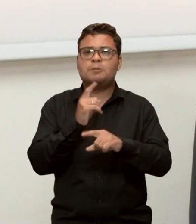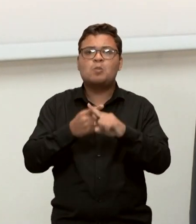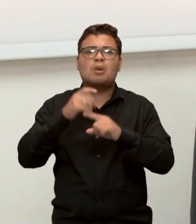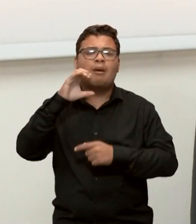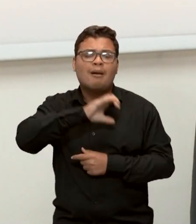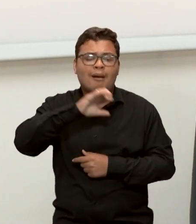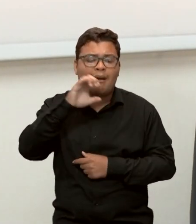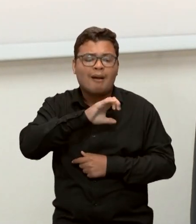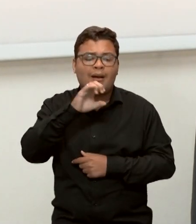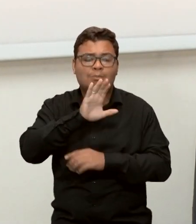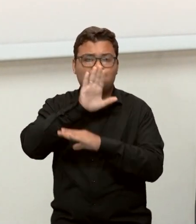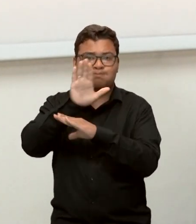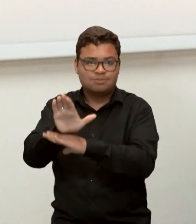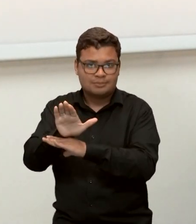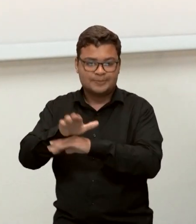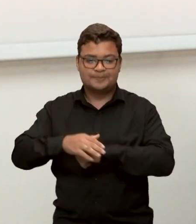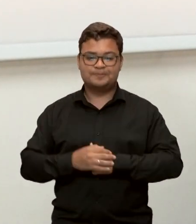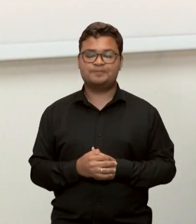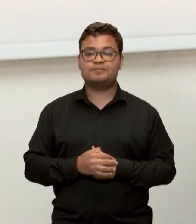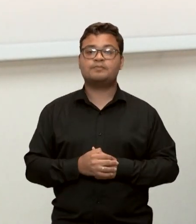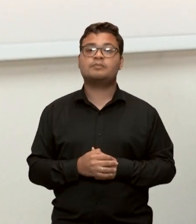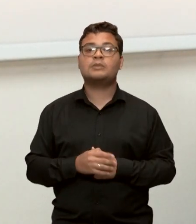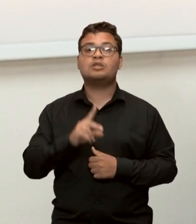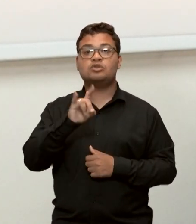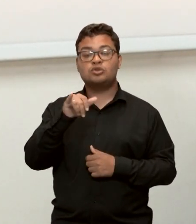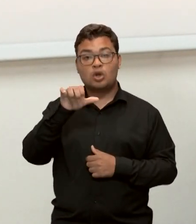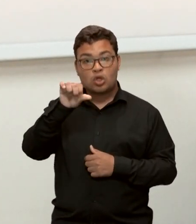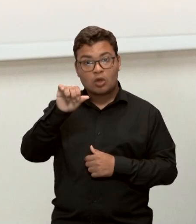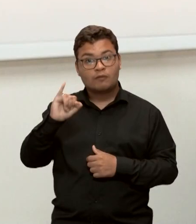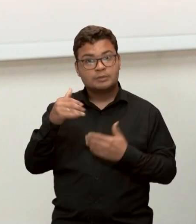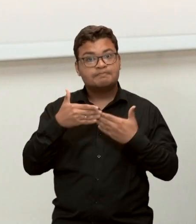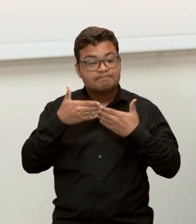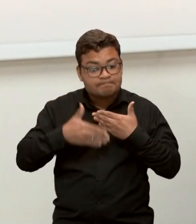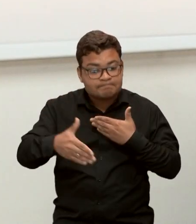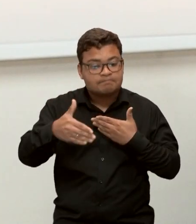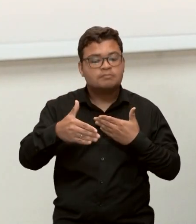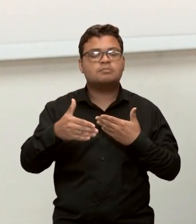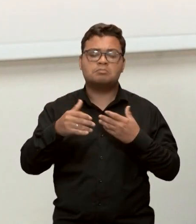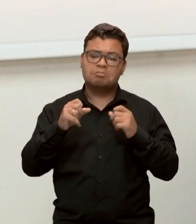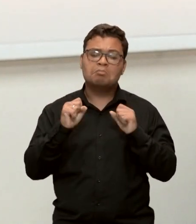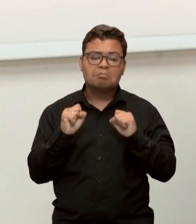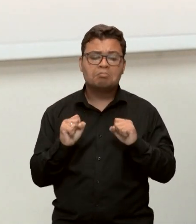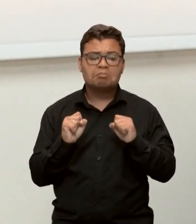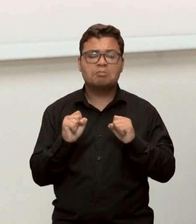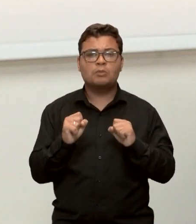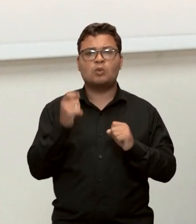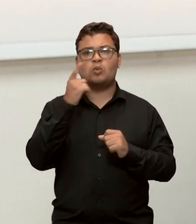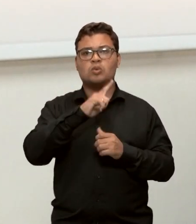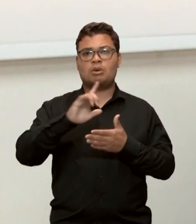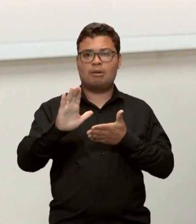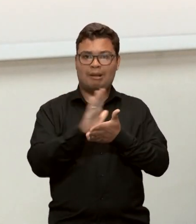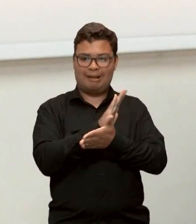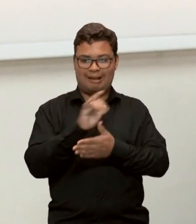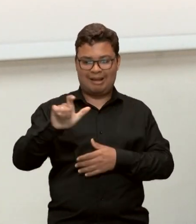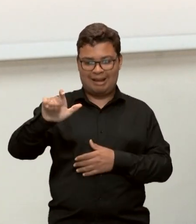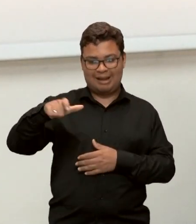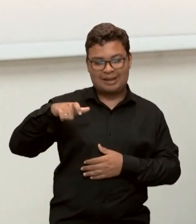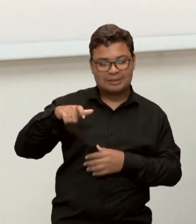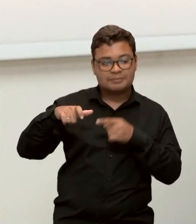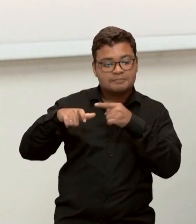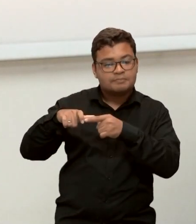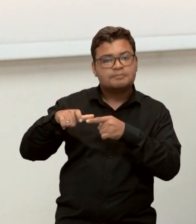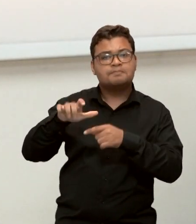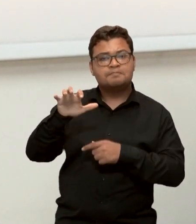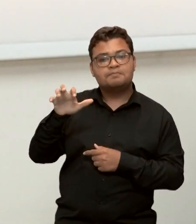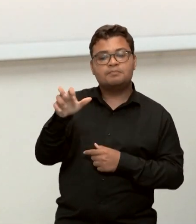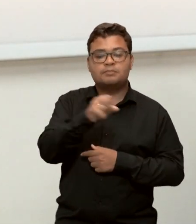o processo e já, a partir do dia 9 de janeiro, poder ter o seu cartão, já coletar